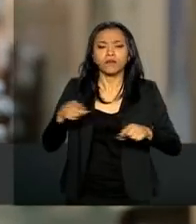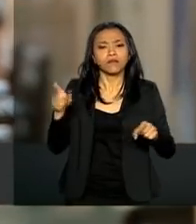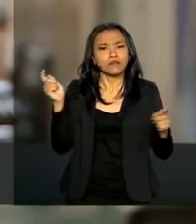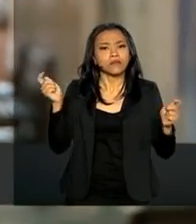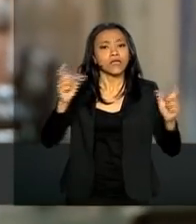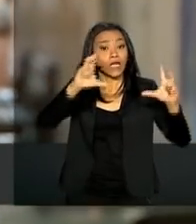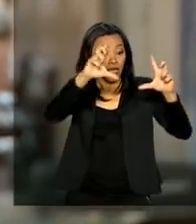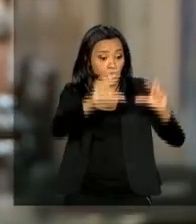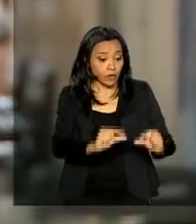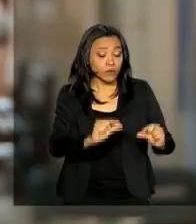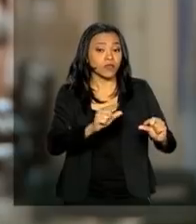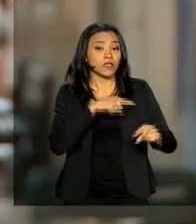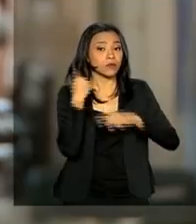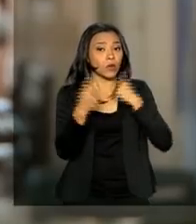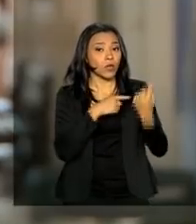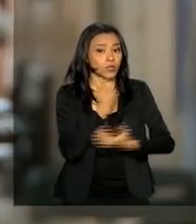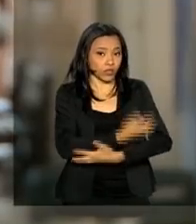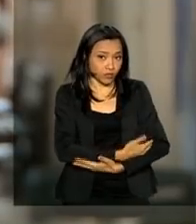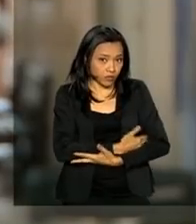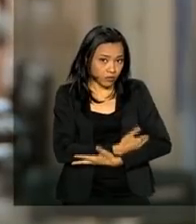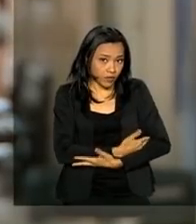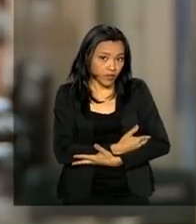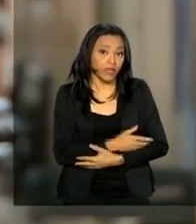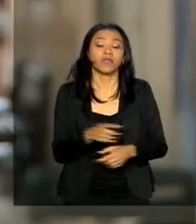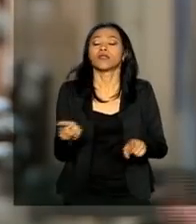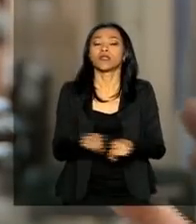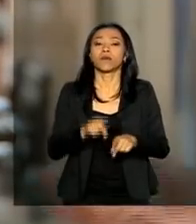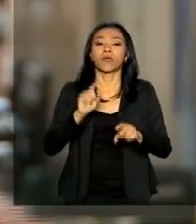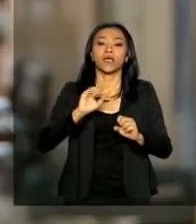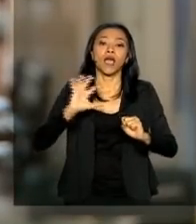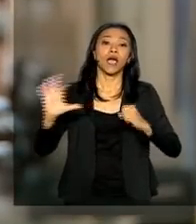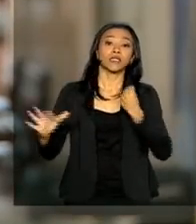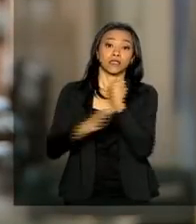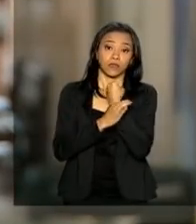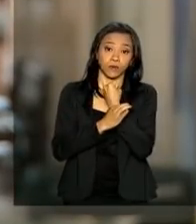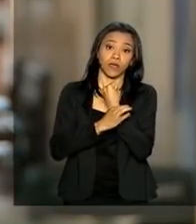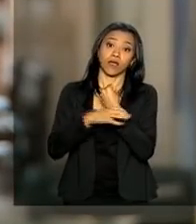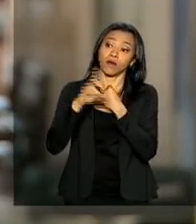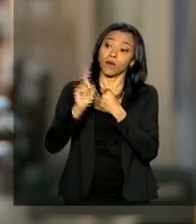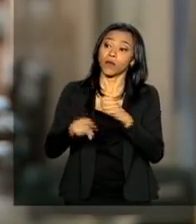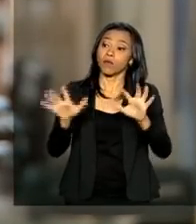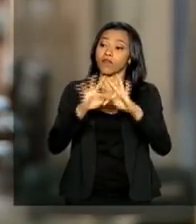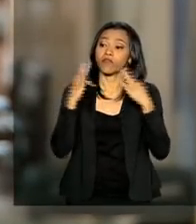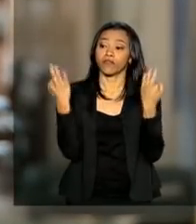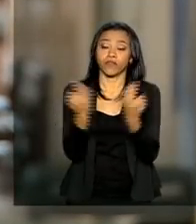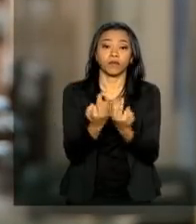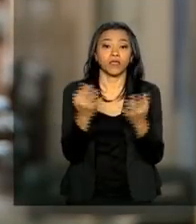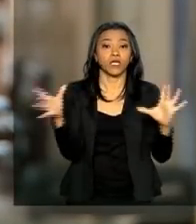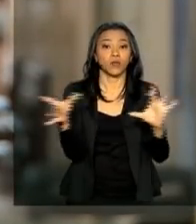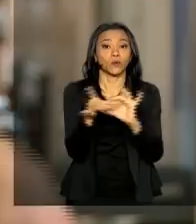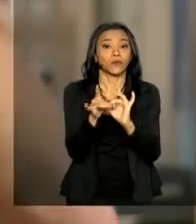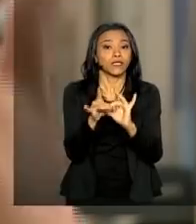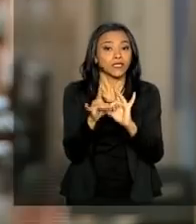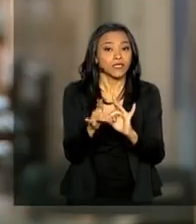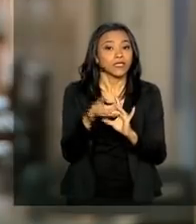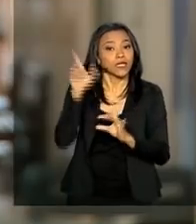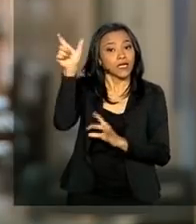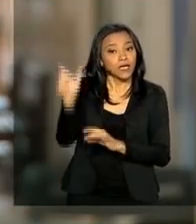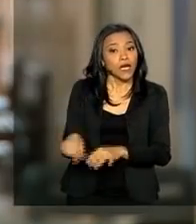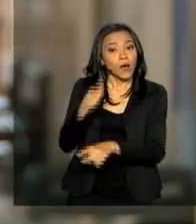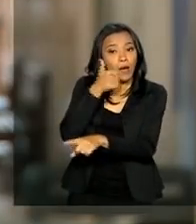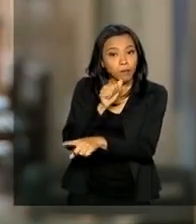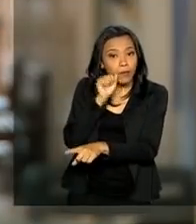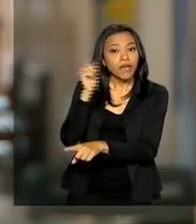desses bebezinhos, mas como nós estamos a garantir que é uma família unida, que é uma mãe que vai conseguir